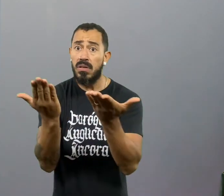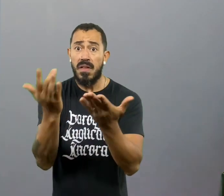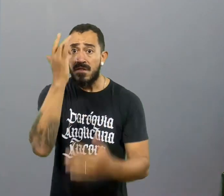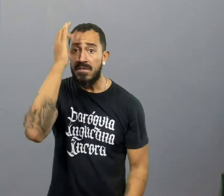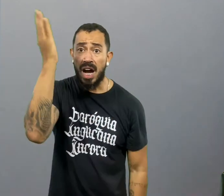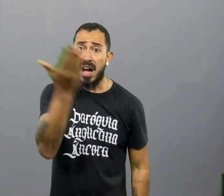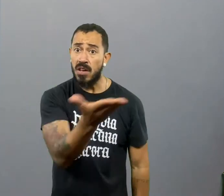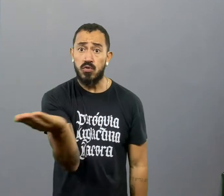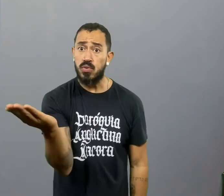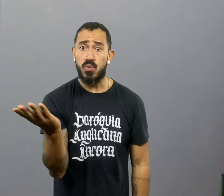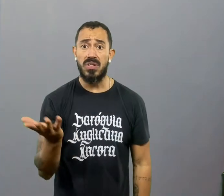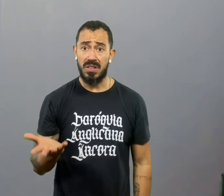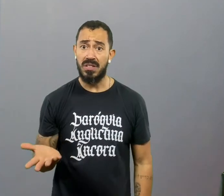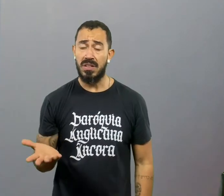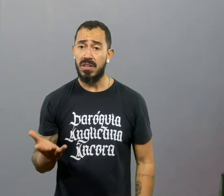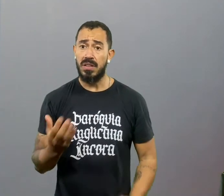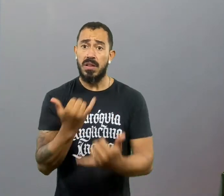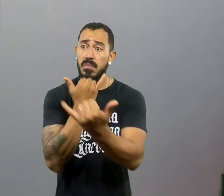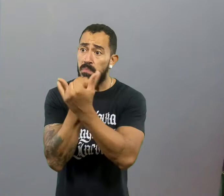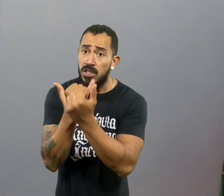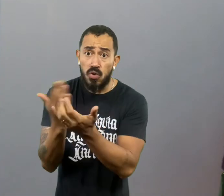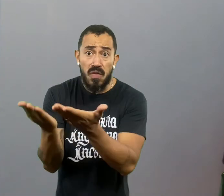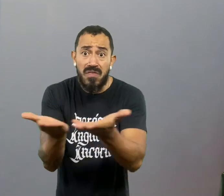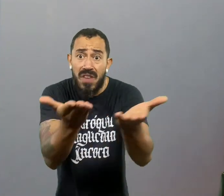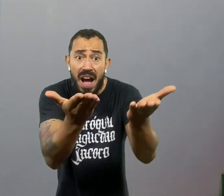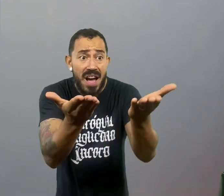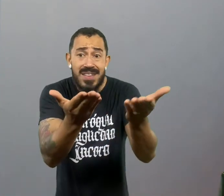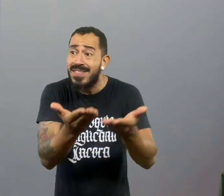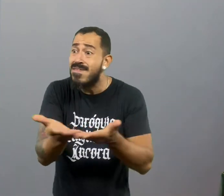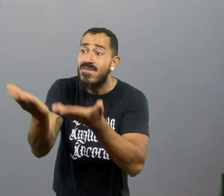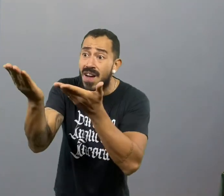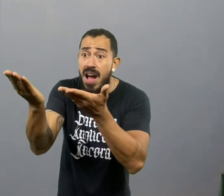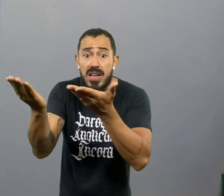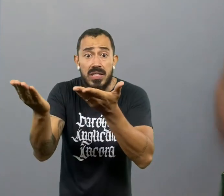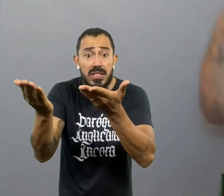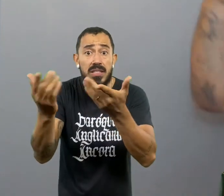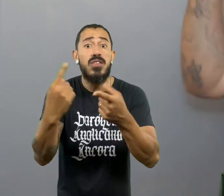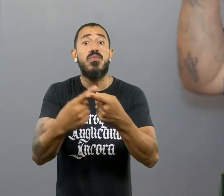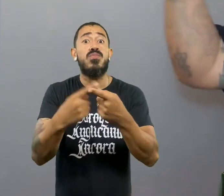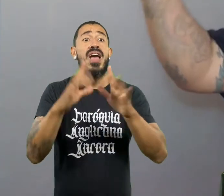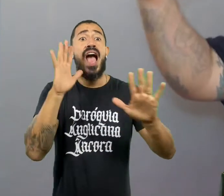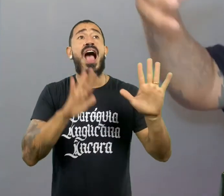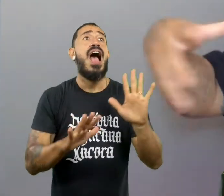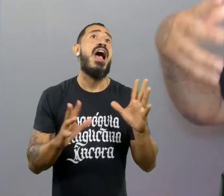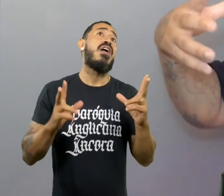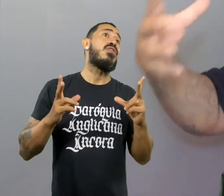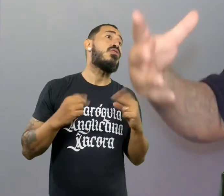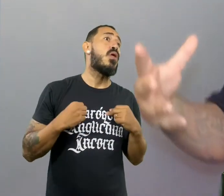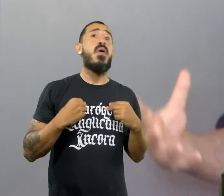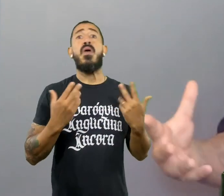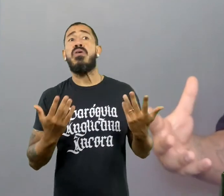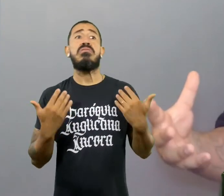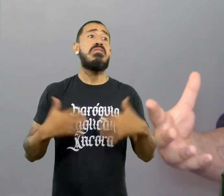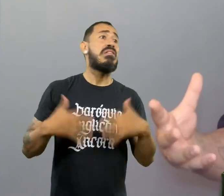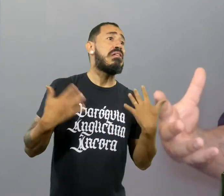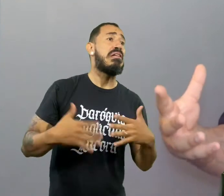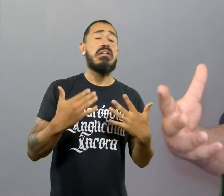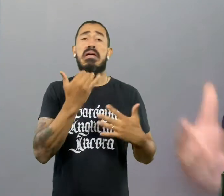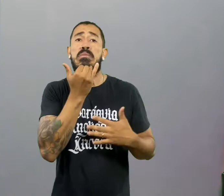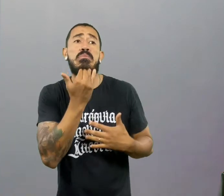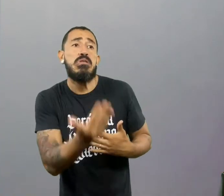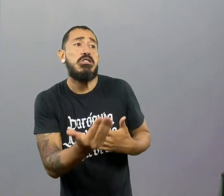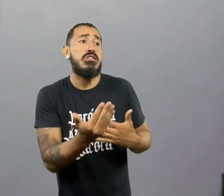Tem gente que fica na cautela medrosa. Sabe, eu tenho que pedir perdão mesmo? Sabe, vai dar certo? Pode ser que isso complique quando eu for pedir perdão a essa pessoa.